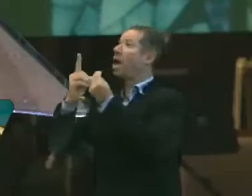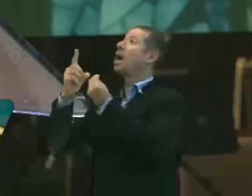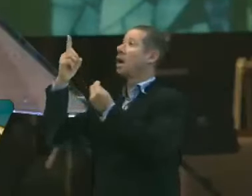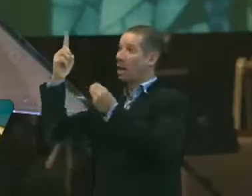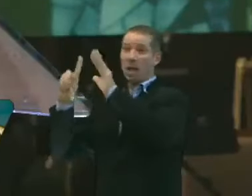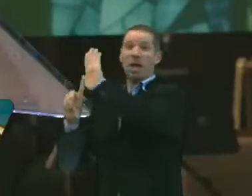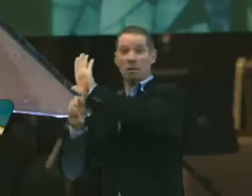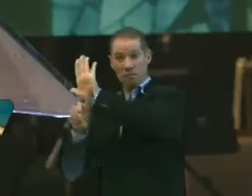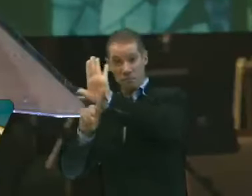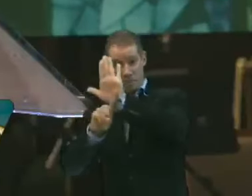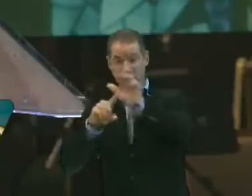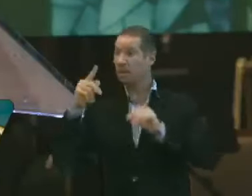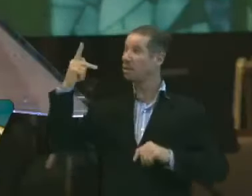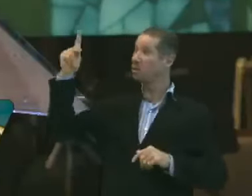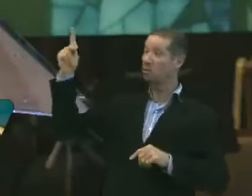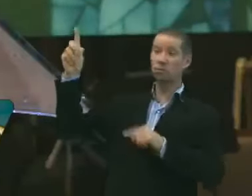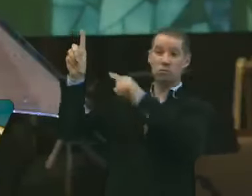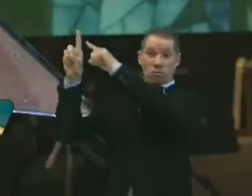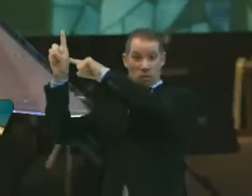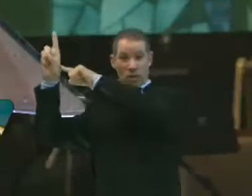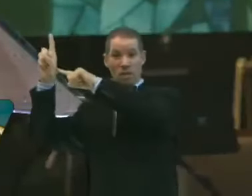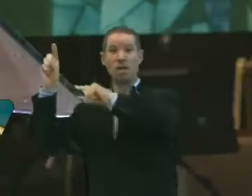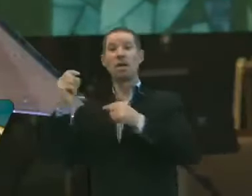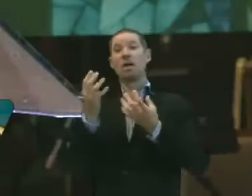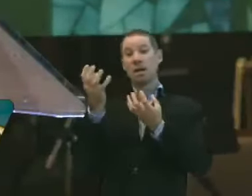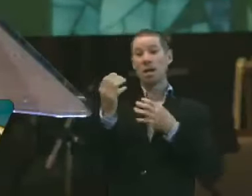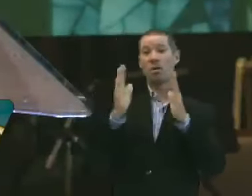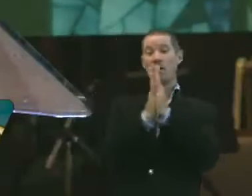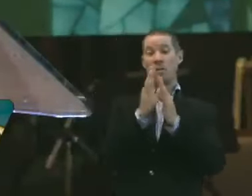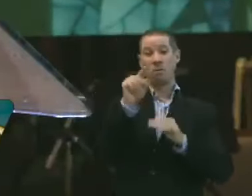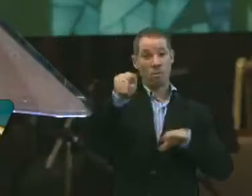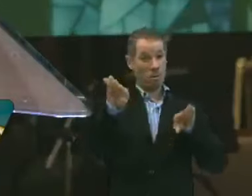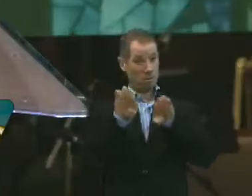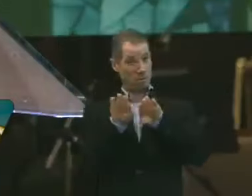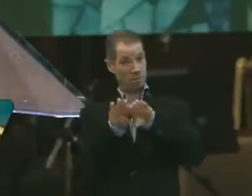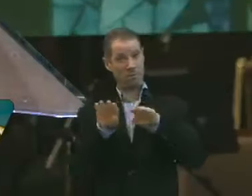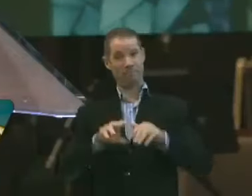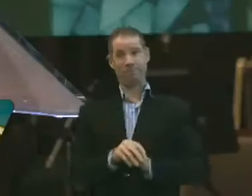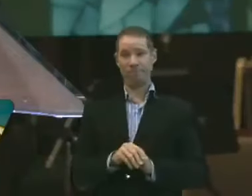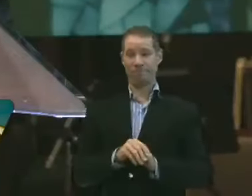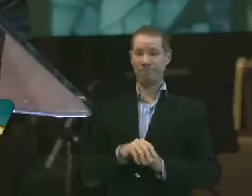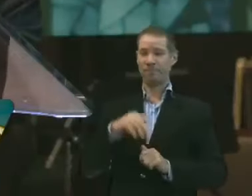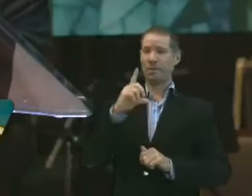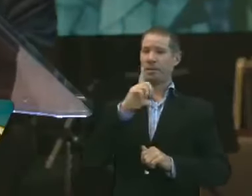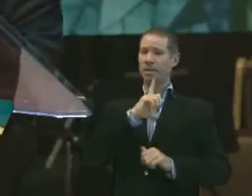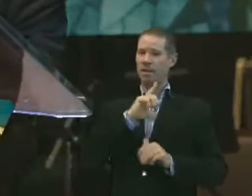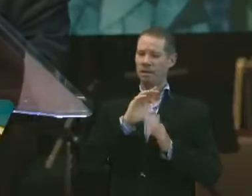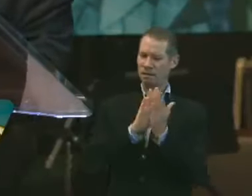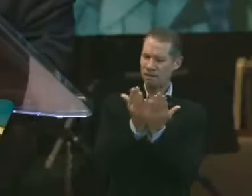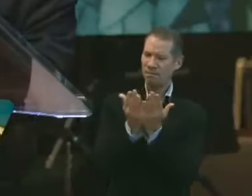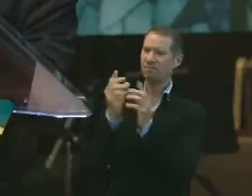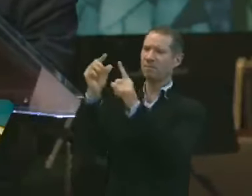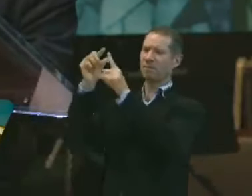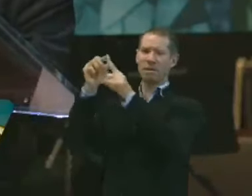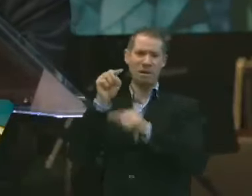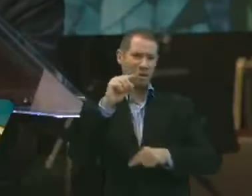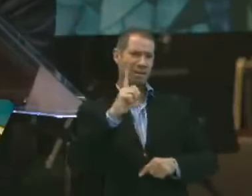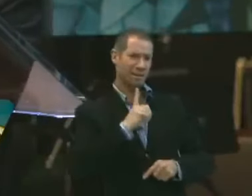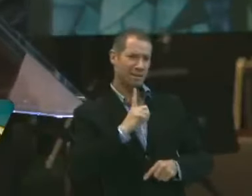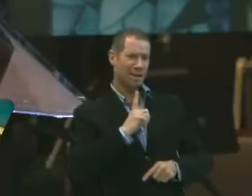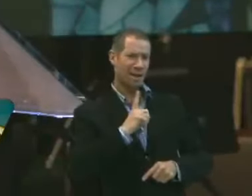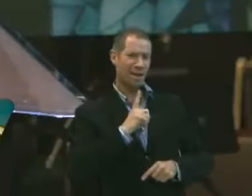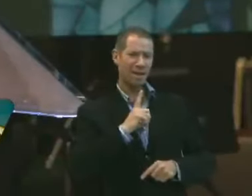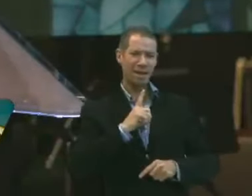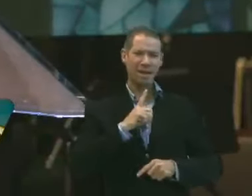a sua vontade. Mas eu quero orar por você também. Que tem a Bíblia. Você tem a Bíblia.